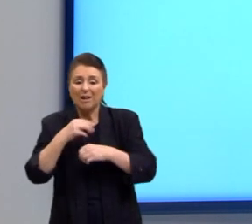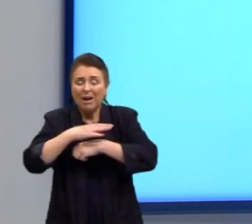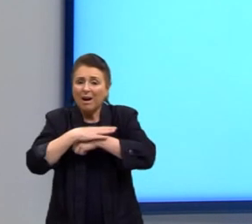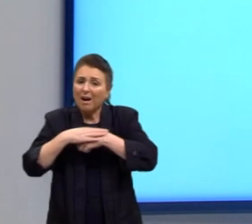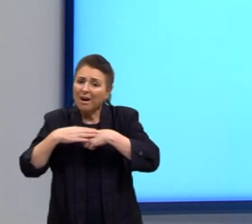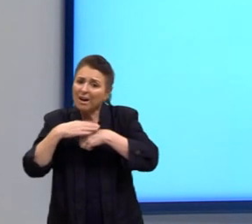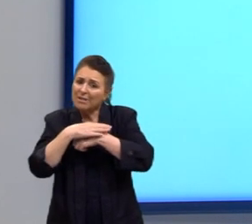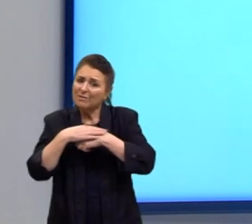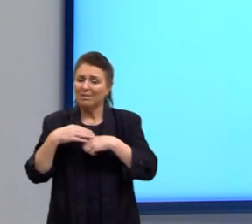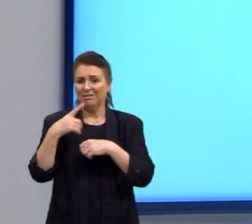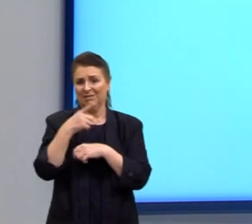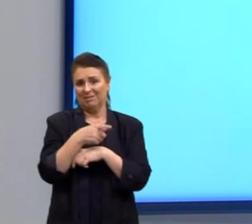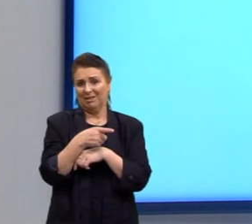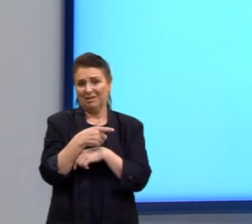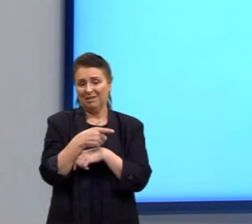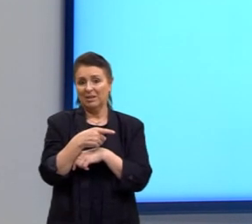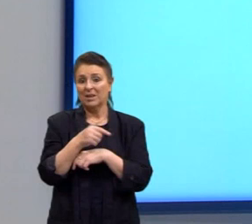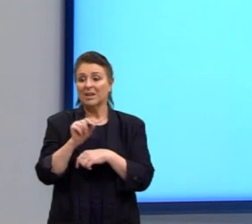propicia